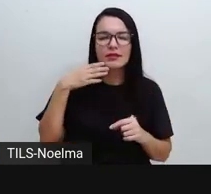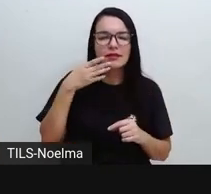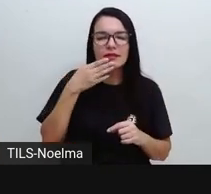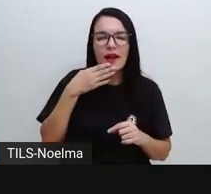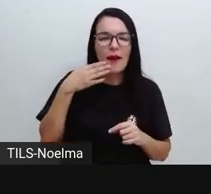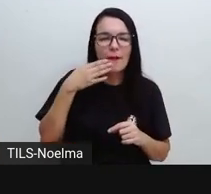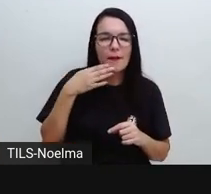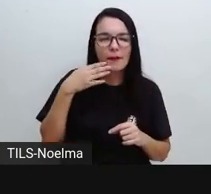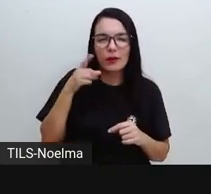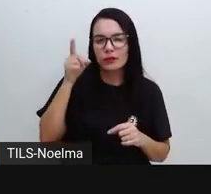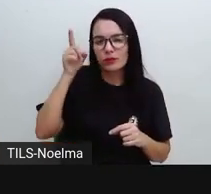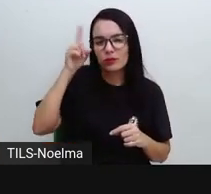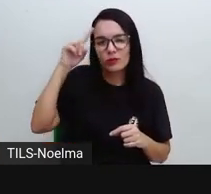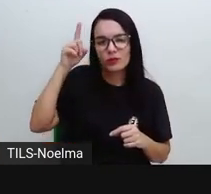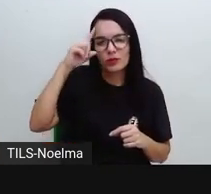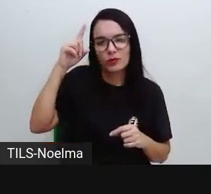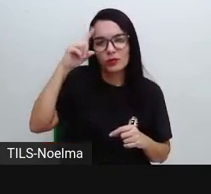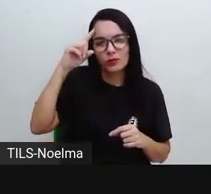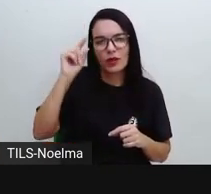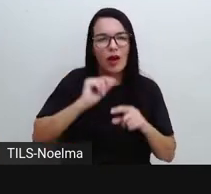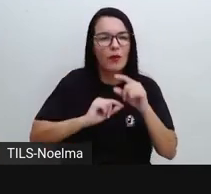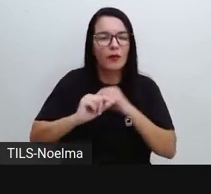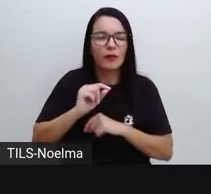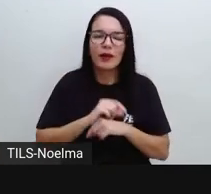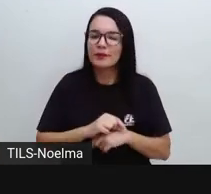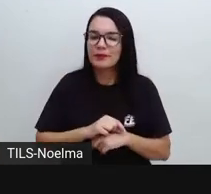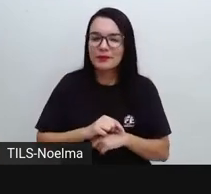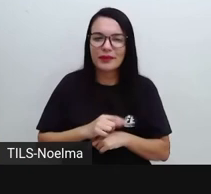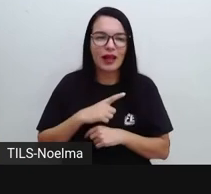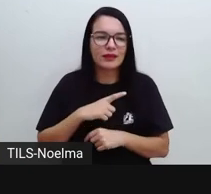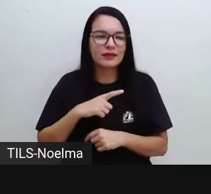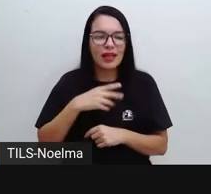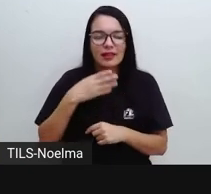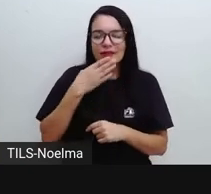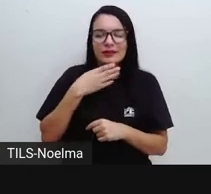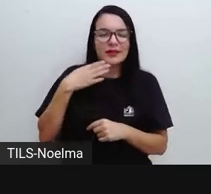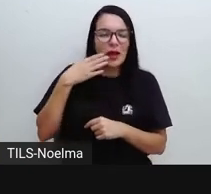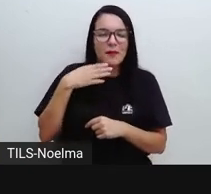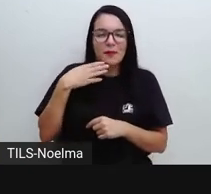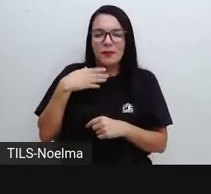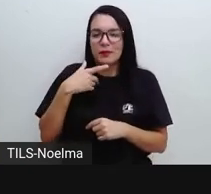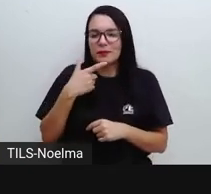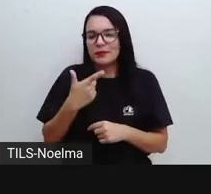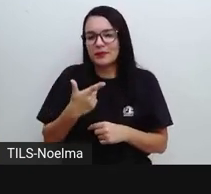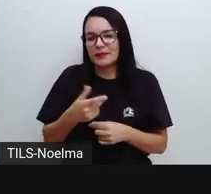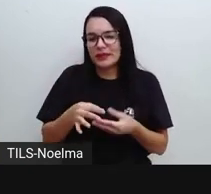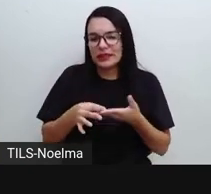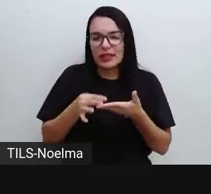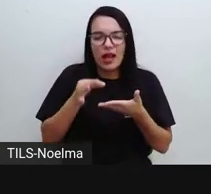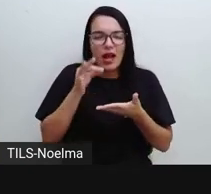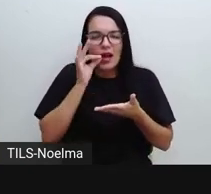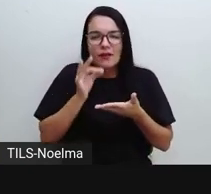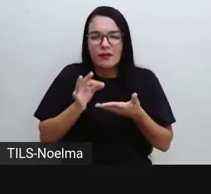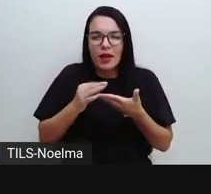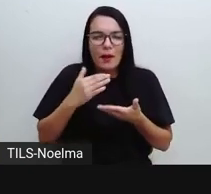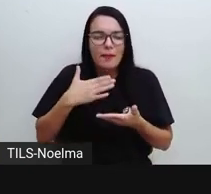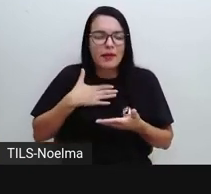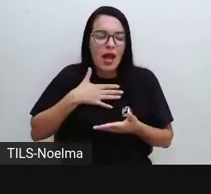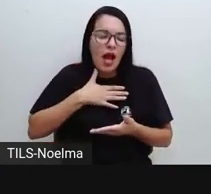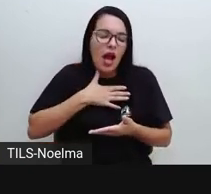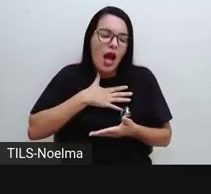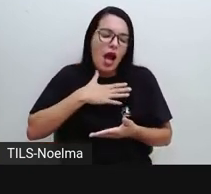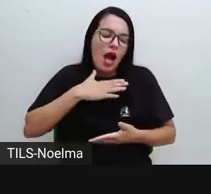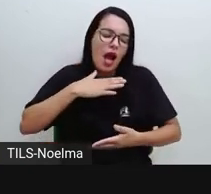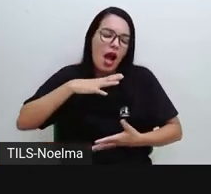Sabor líquido da rotina. A minha alma aquece e meu espírito levanta.